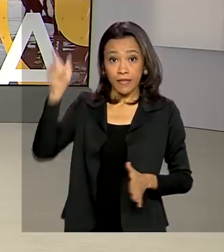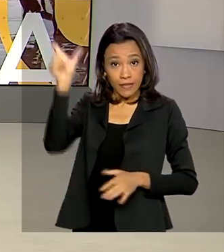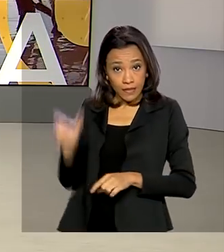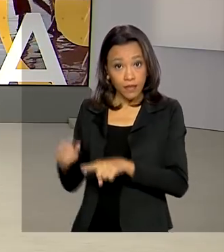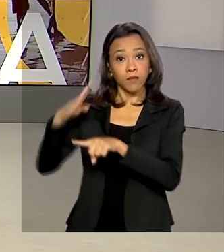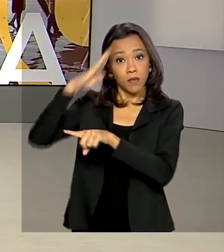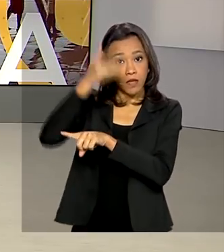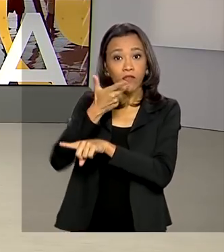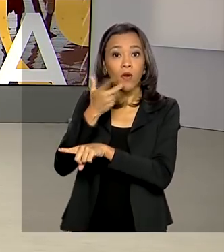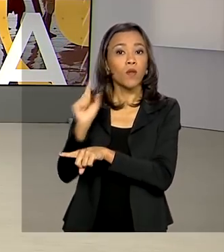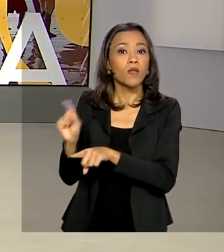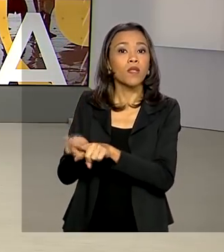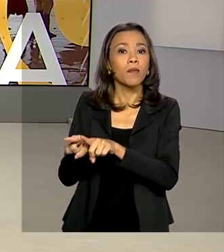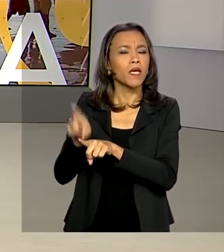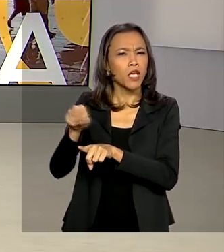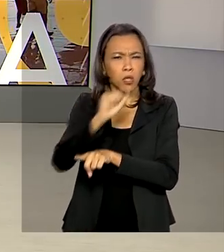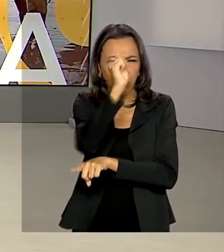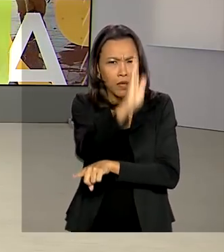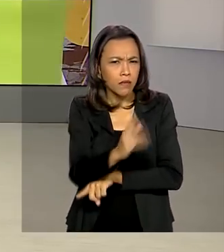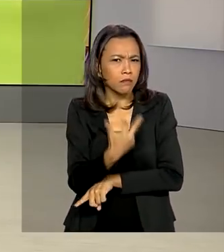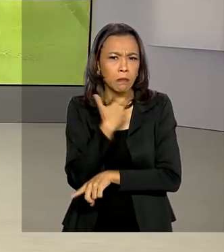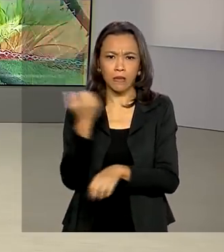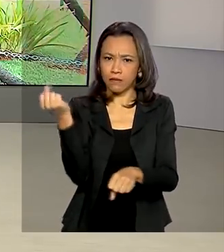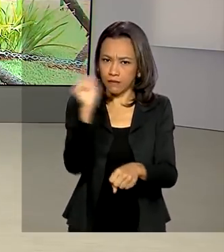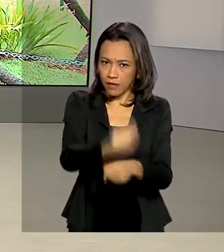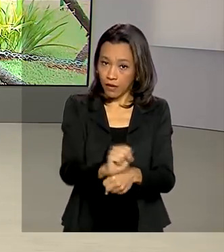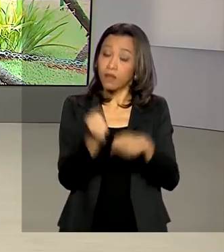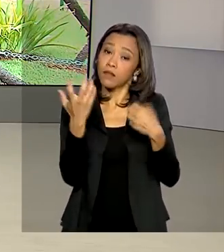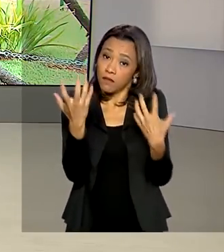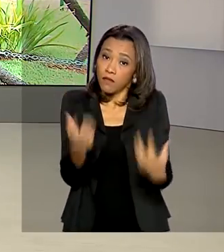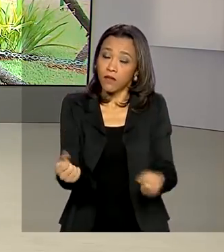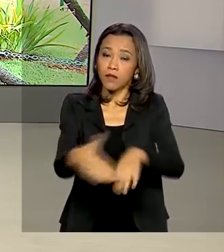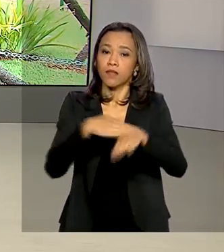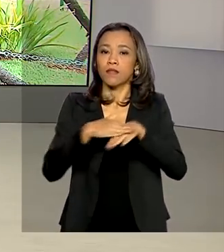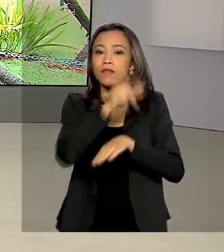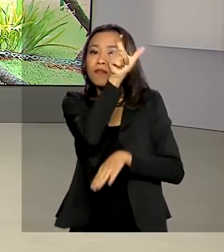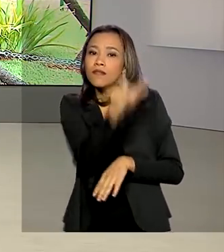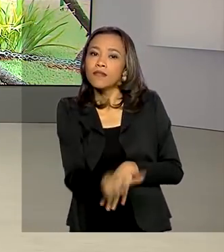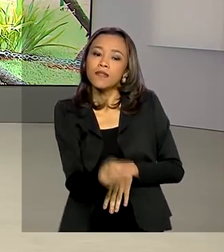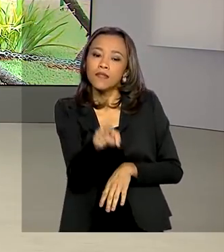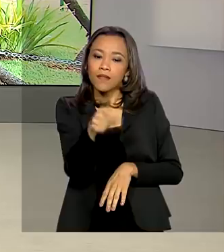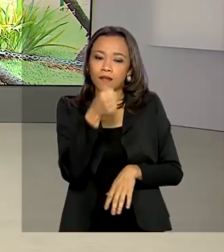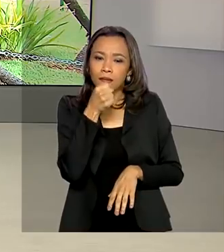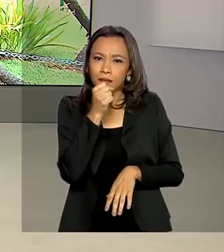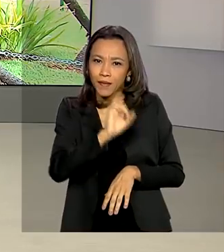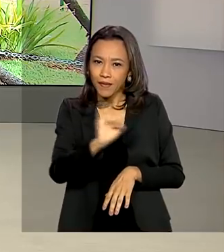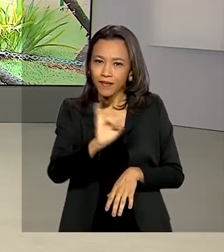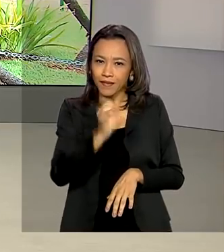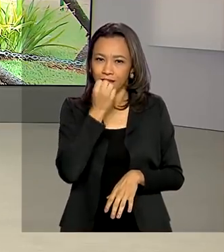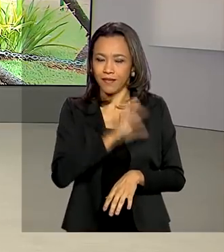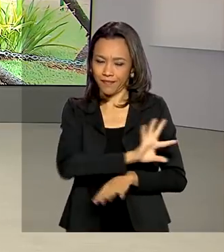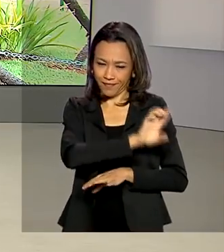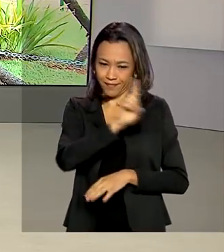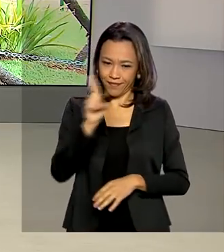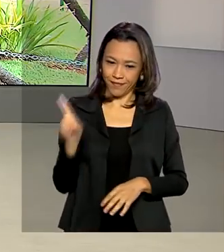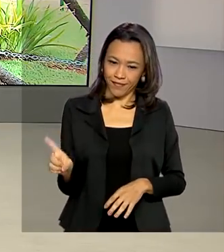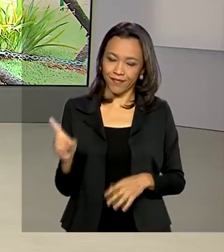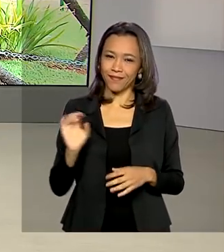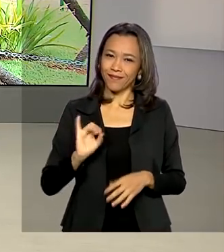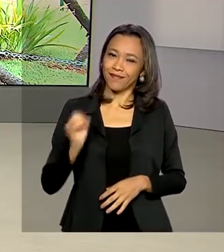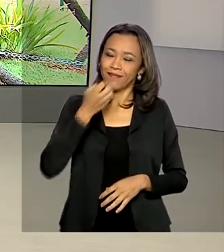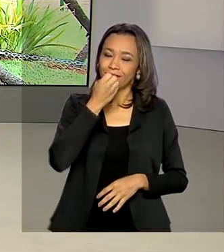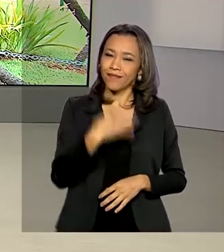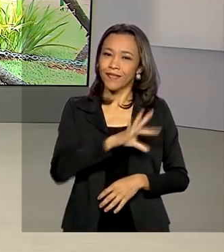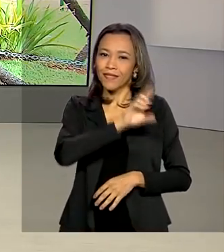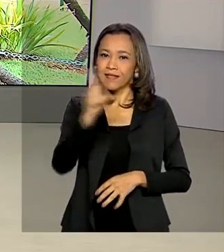também disse que o Brasil não pode parar. Vamos falar então com o repórter Glauco de Queiroz. Oi Glauco, bom dia. Olá, bom dia